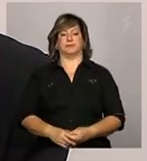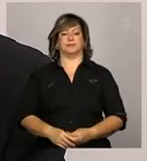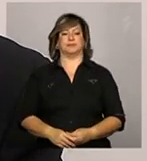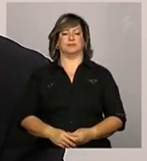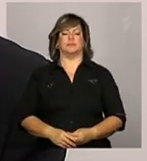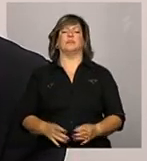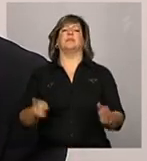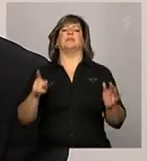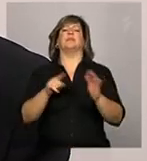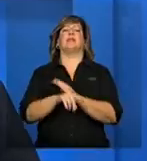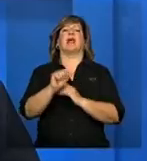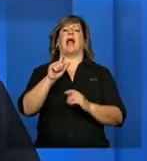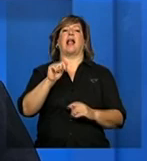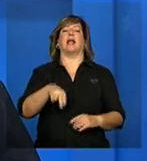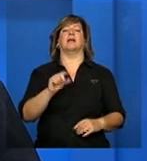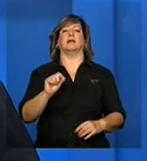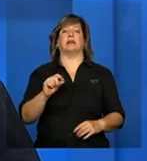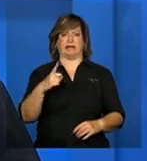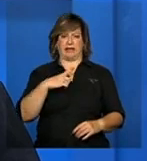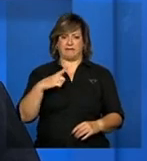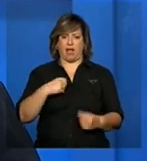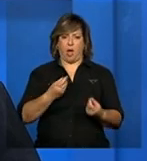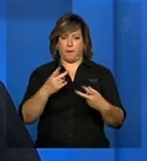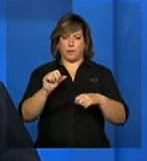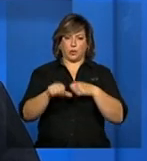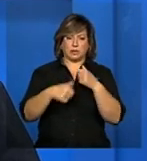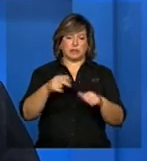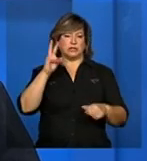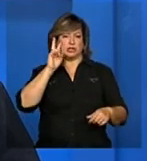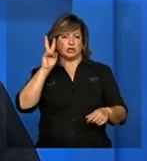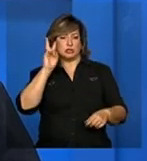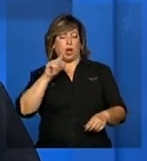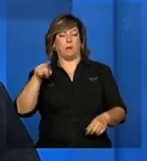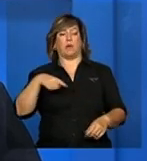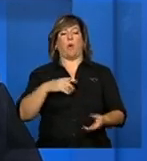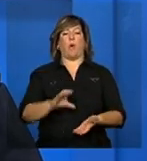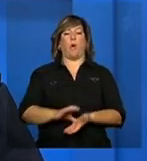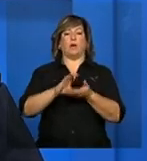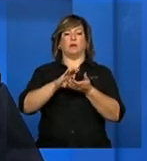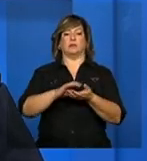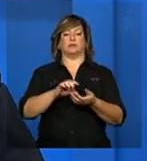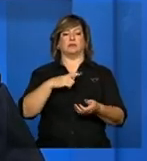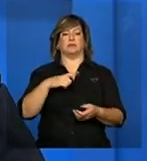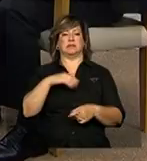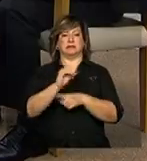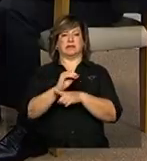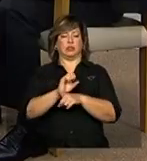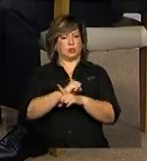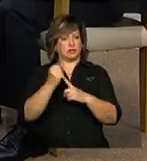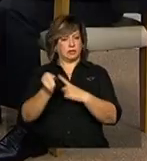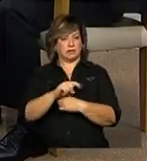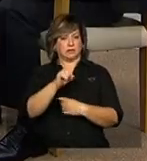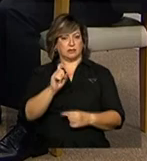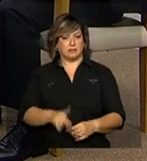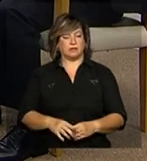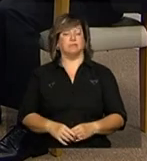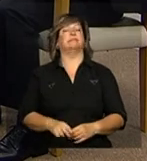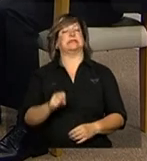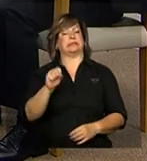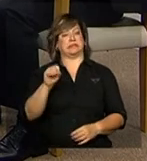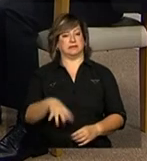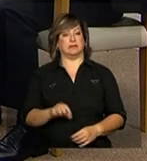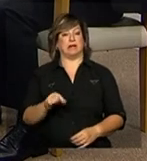houve alguma mudança em relação ao parecer do Conselho de Assistência Social? Sim, Lúcia. Tal como o